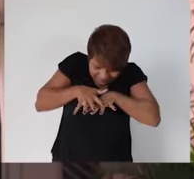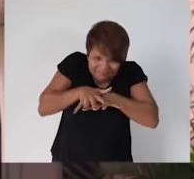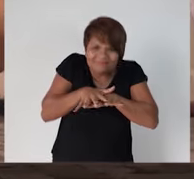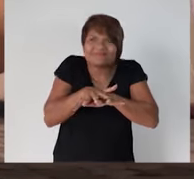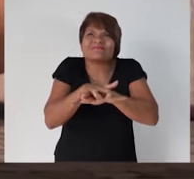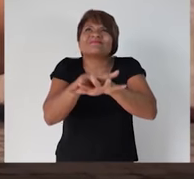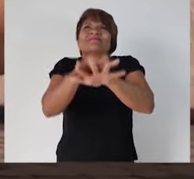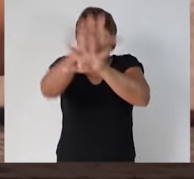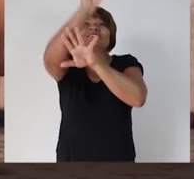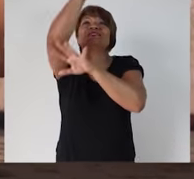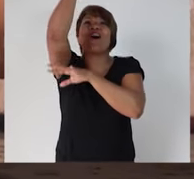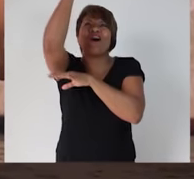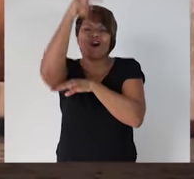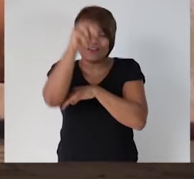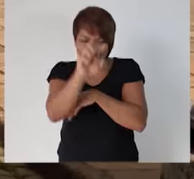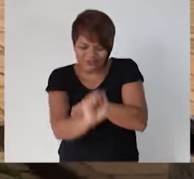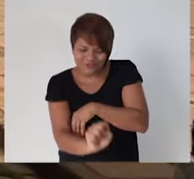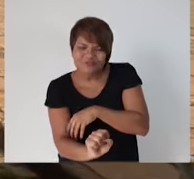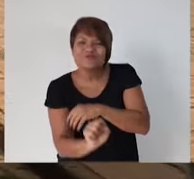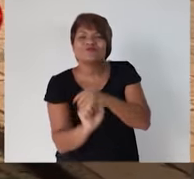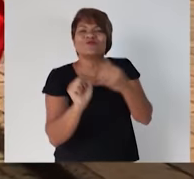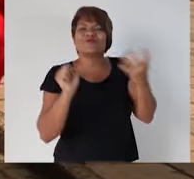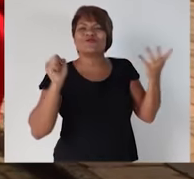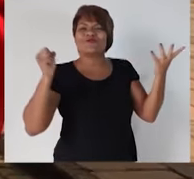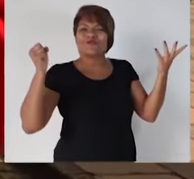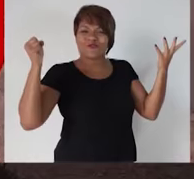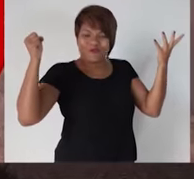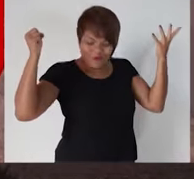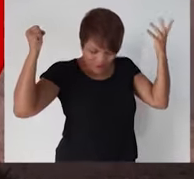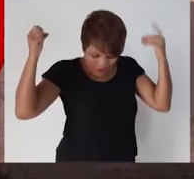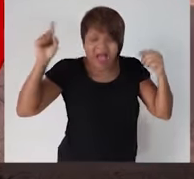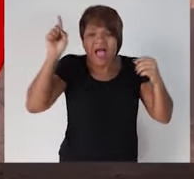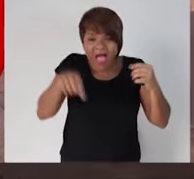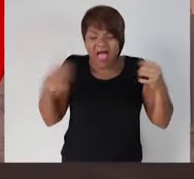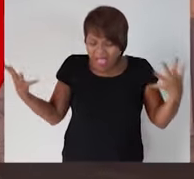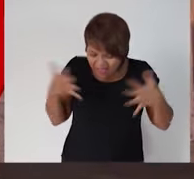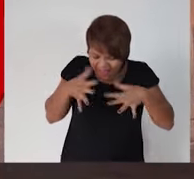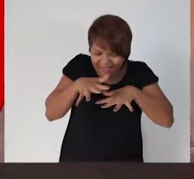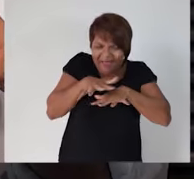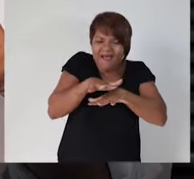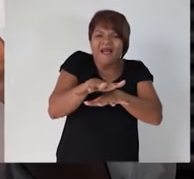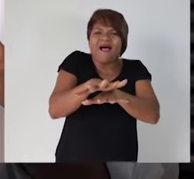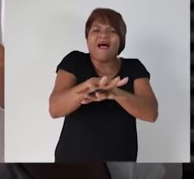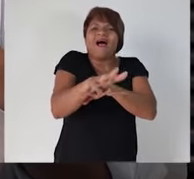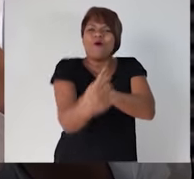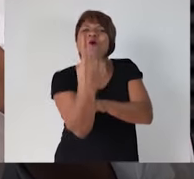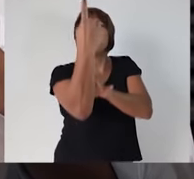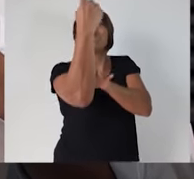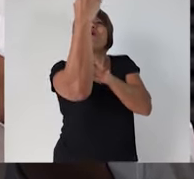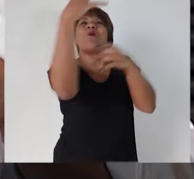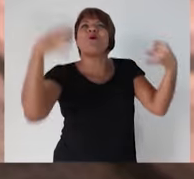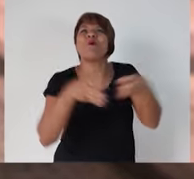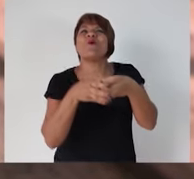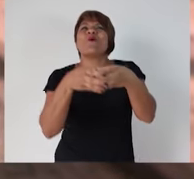de norte a sul, de repente, é um só povo a lutar.